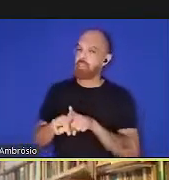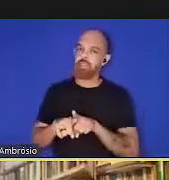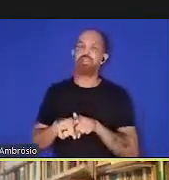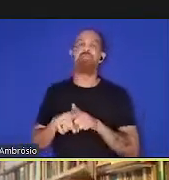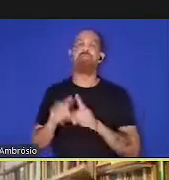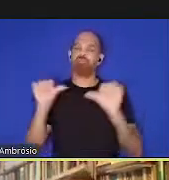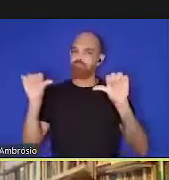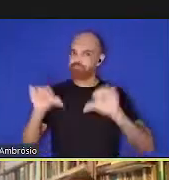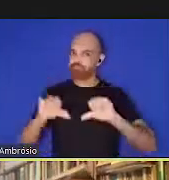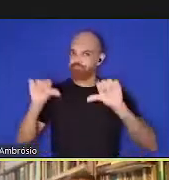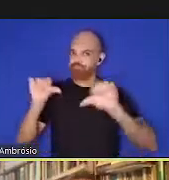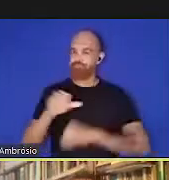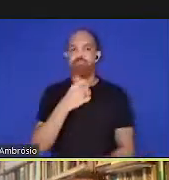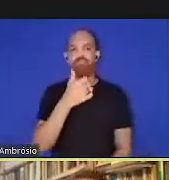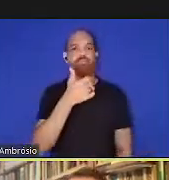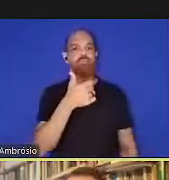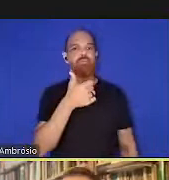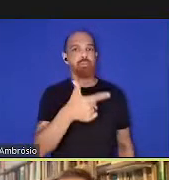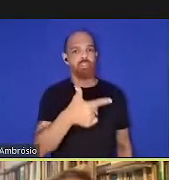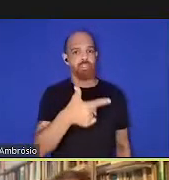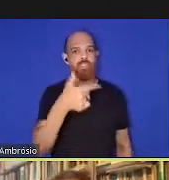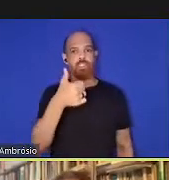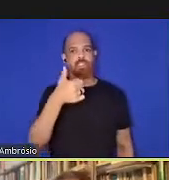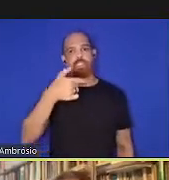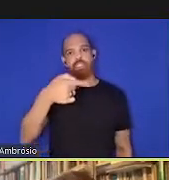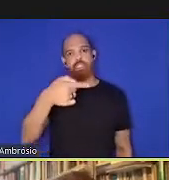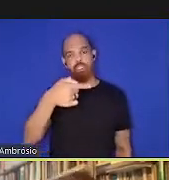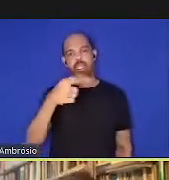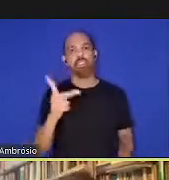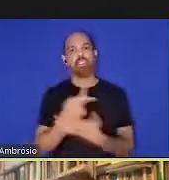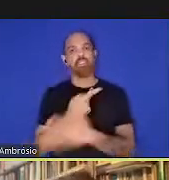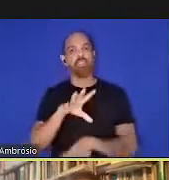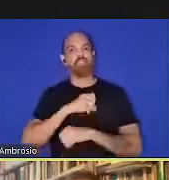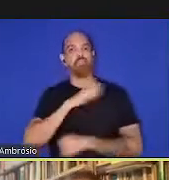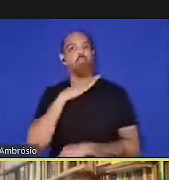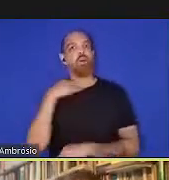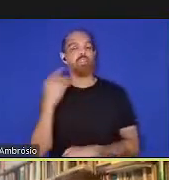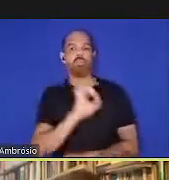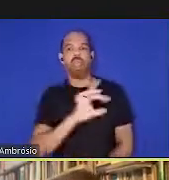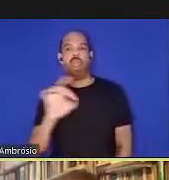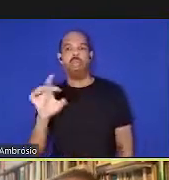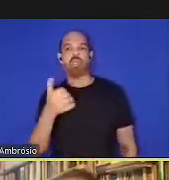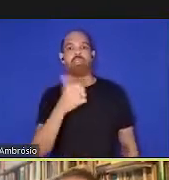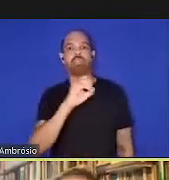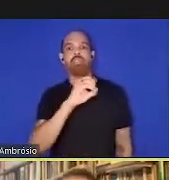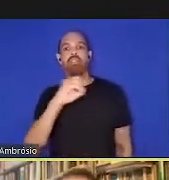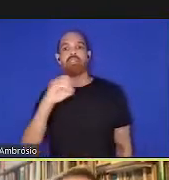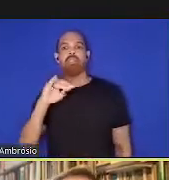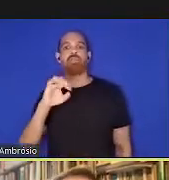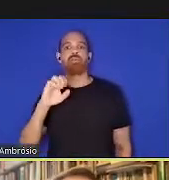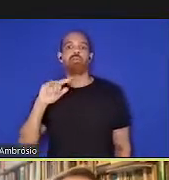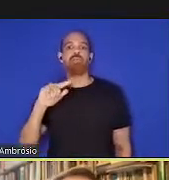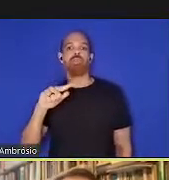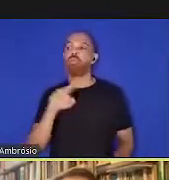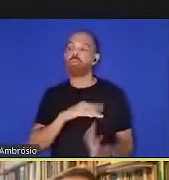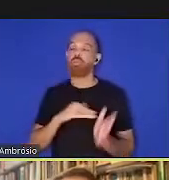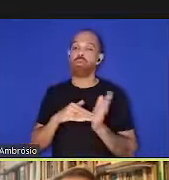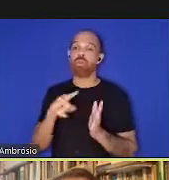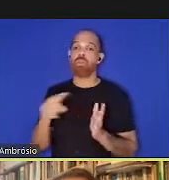ruim, 217 casos de morte a cada 100 mil pessoas, todos esses números